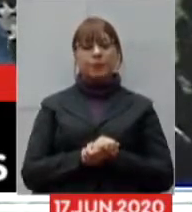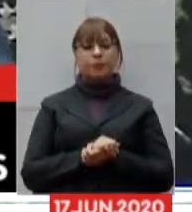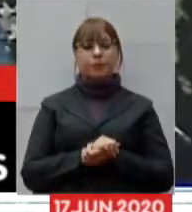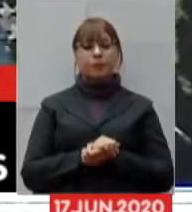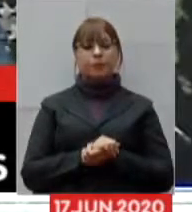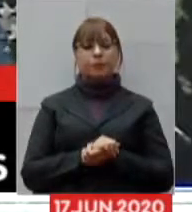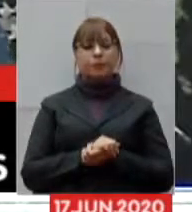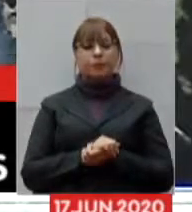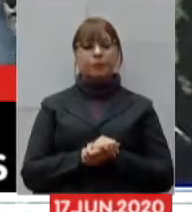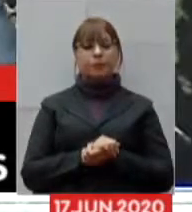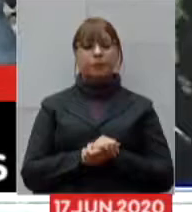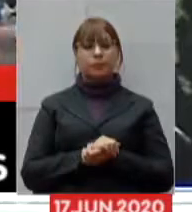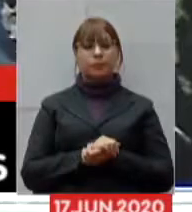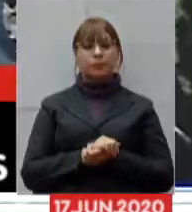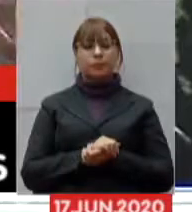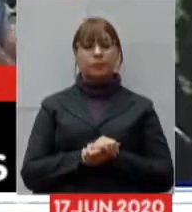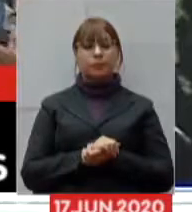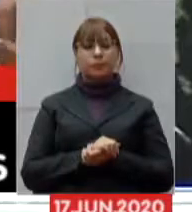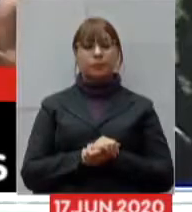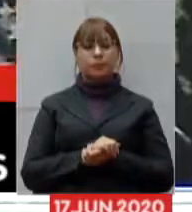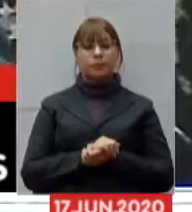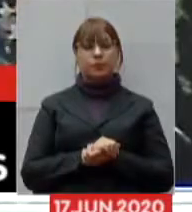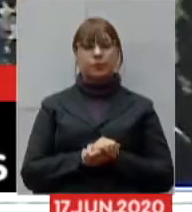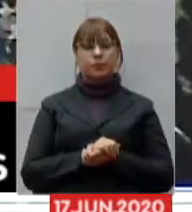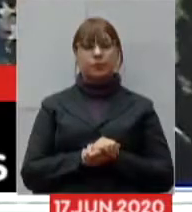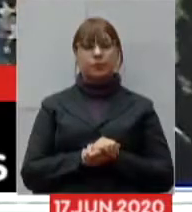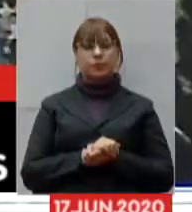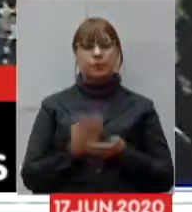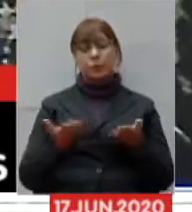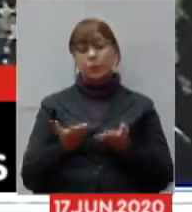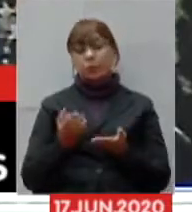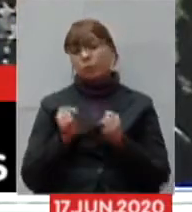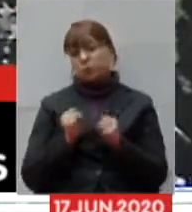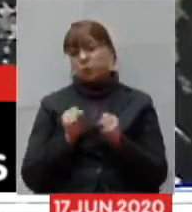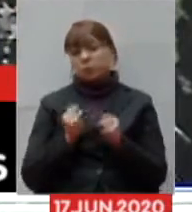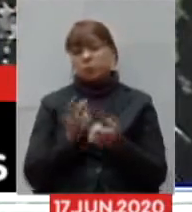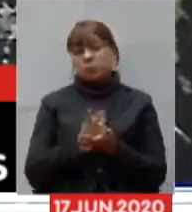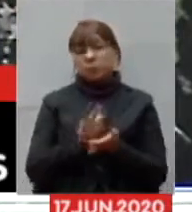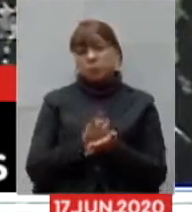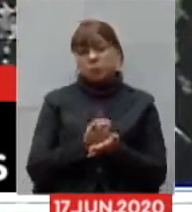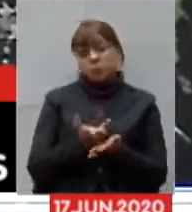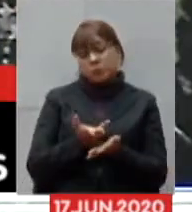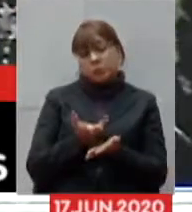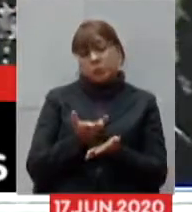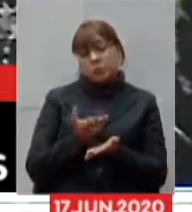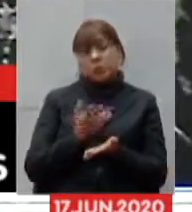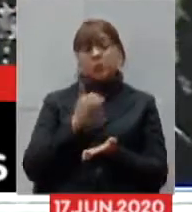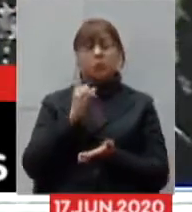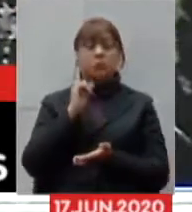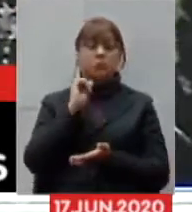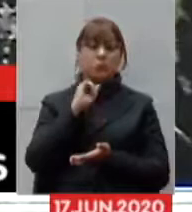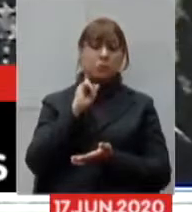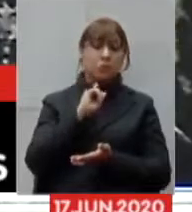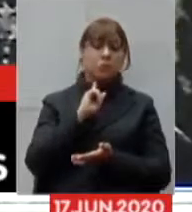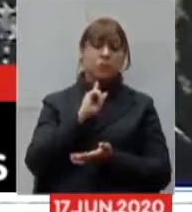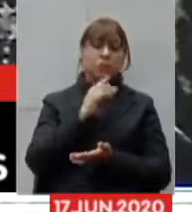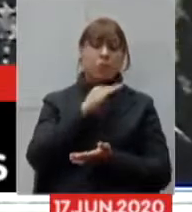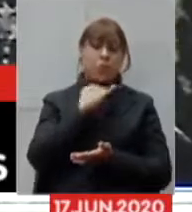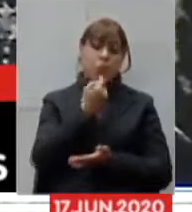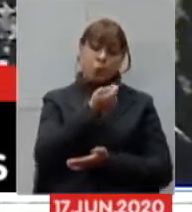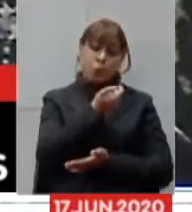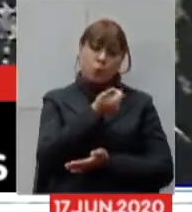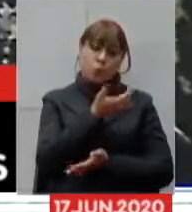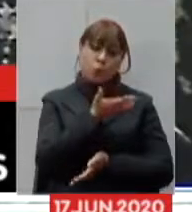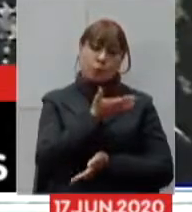poderia estar mantendo Minas Gerais com poucas mortes e com o vírus não